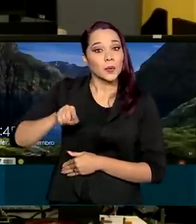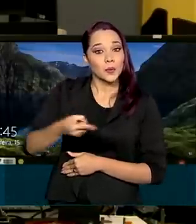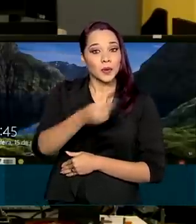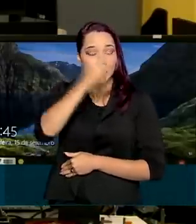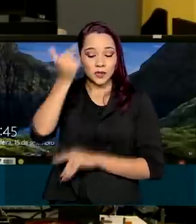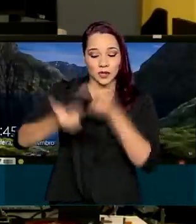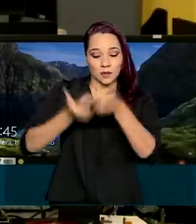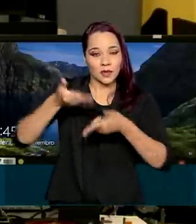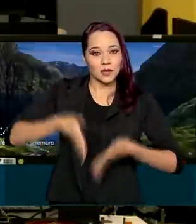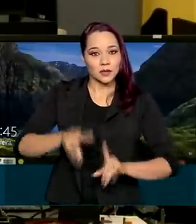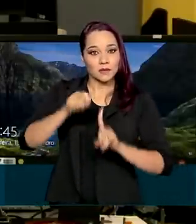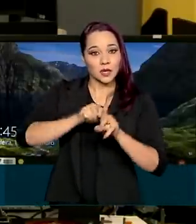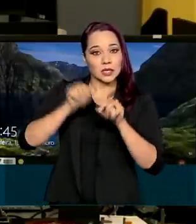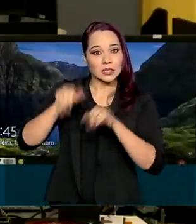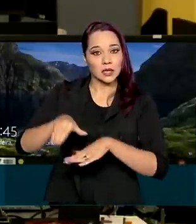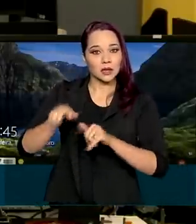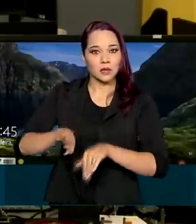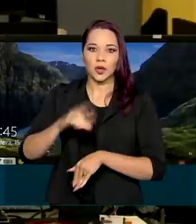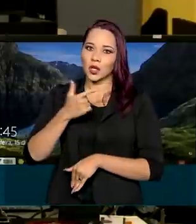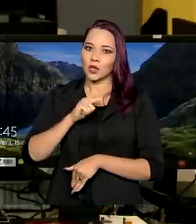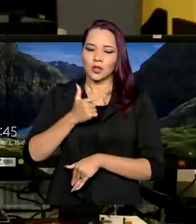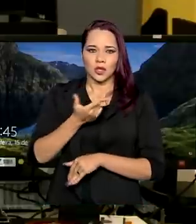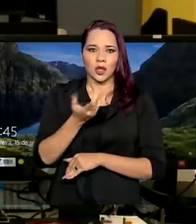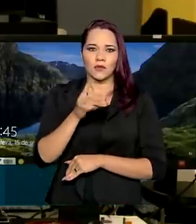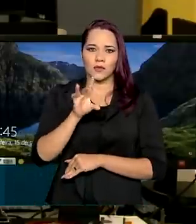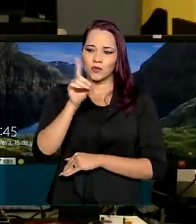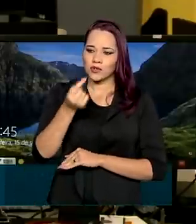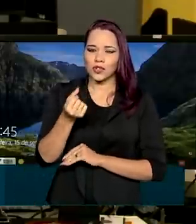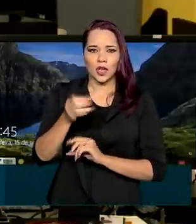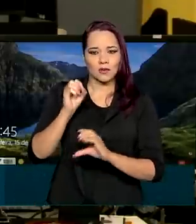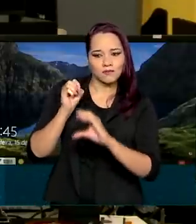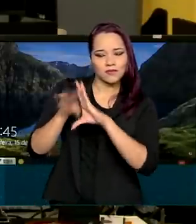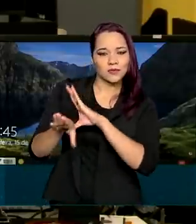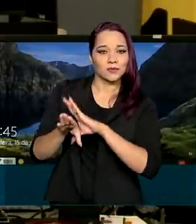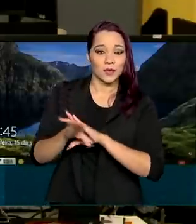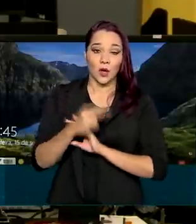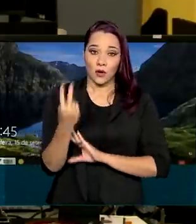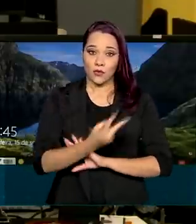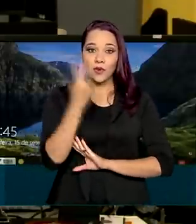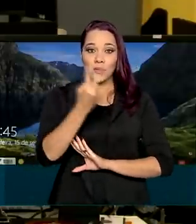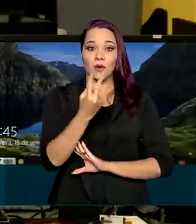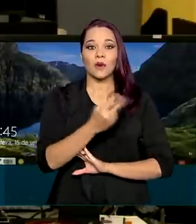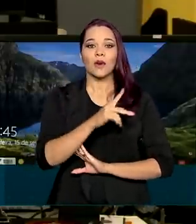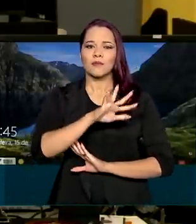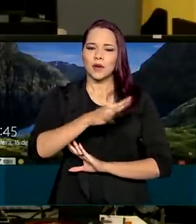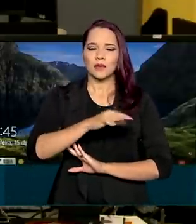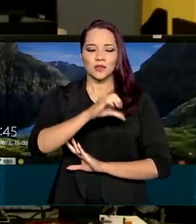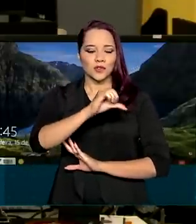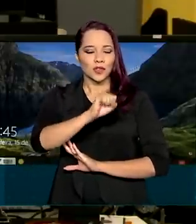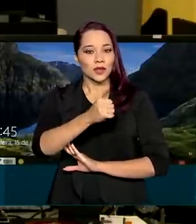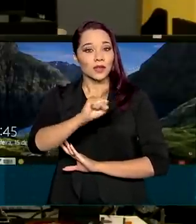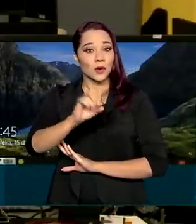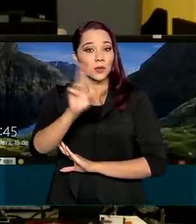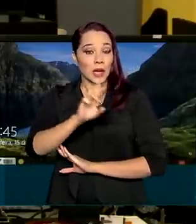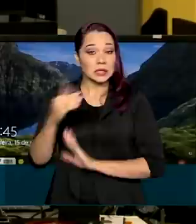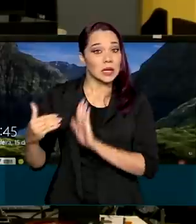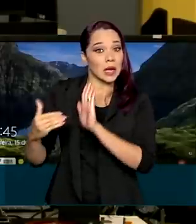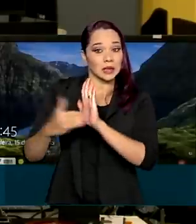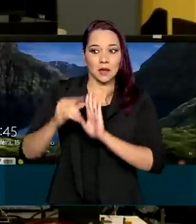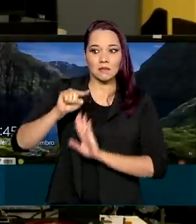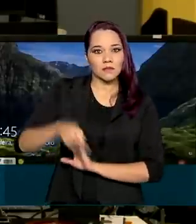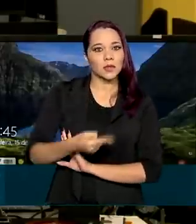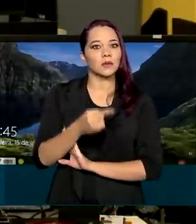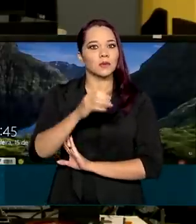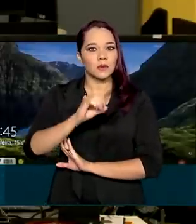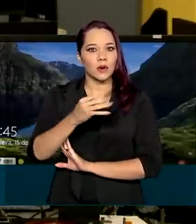em setembro que ainda não tiveram o benefício creditado em conta. O valor do abono varia de R$ 88 a R$